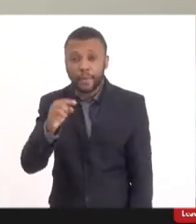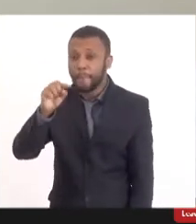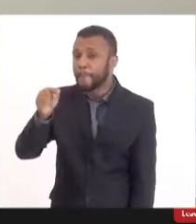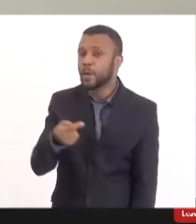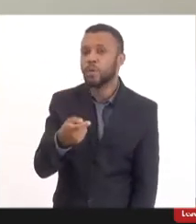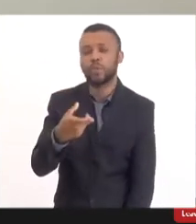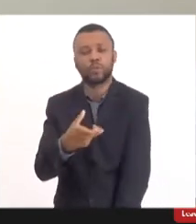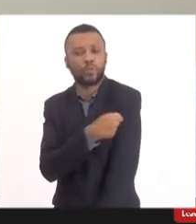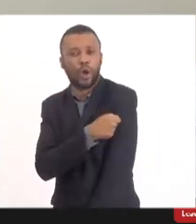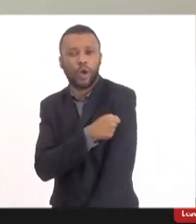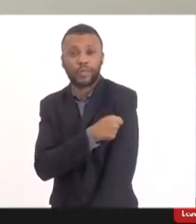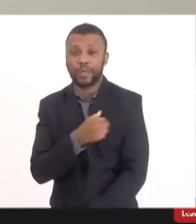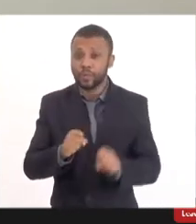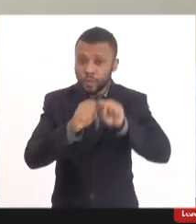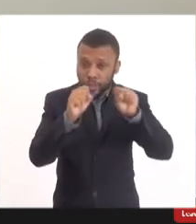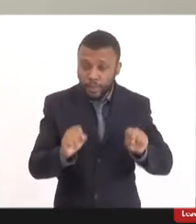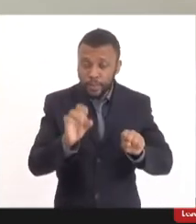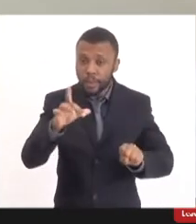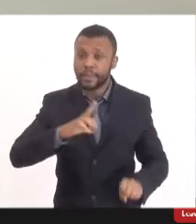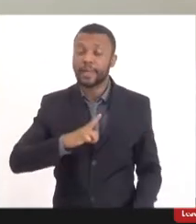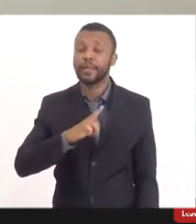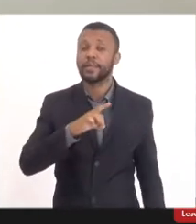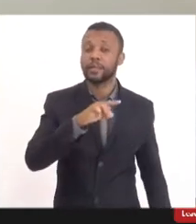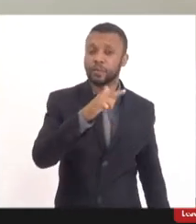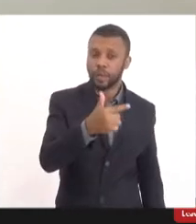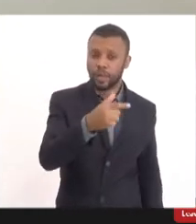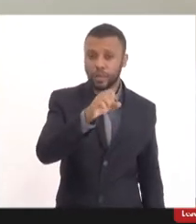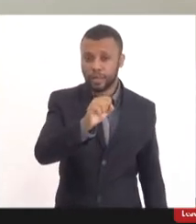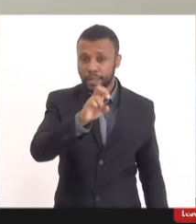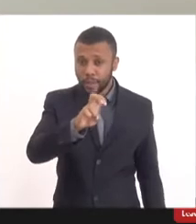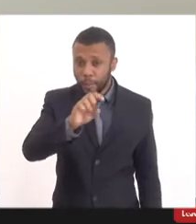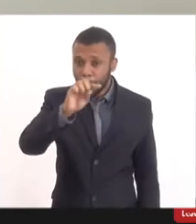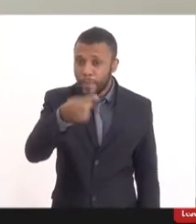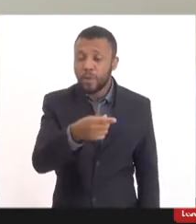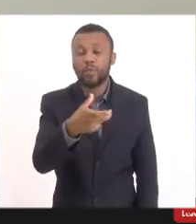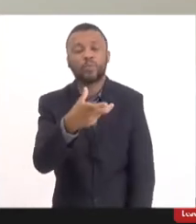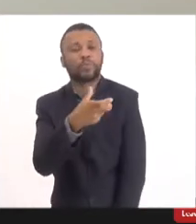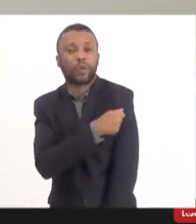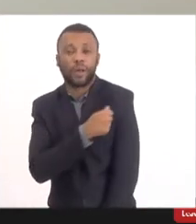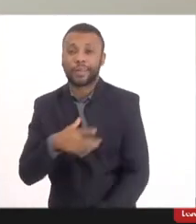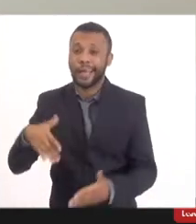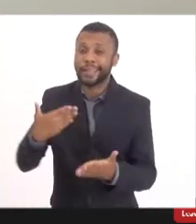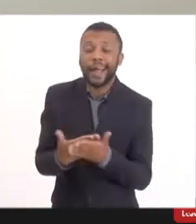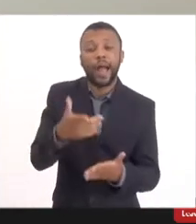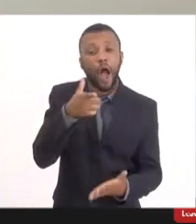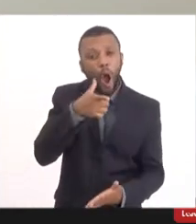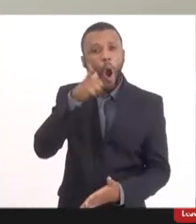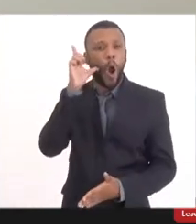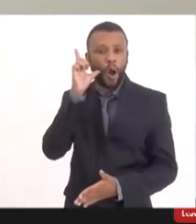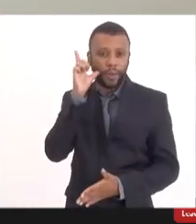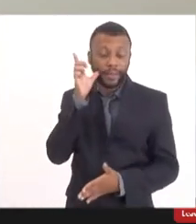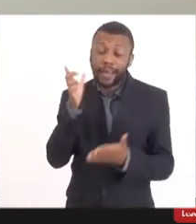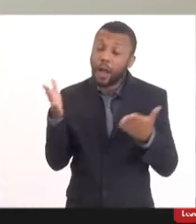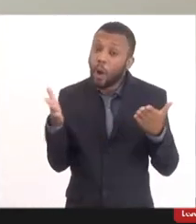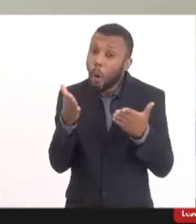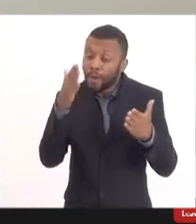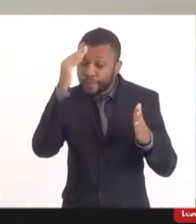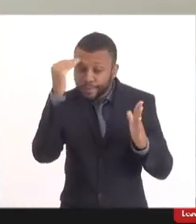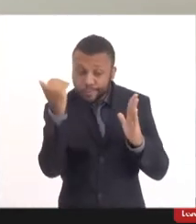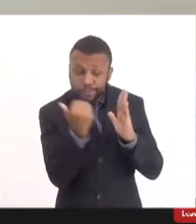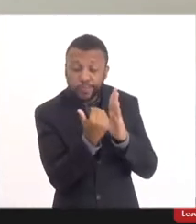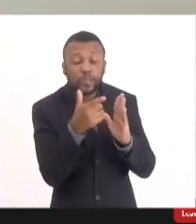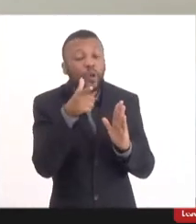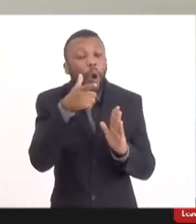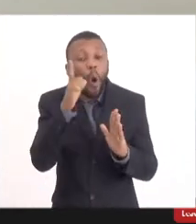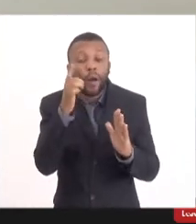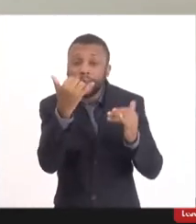sistema 285 mil doses lançadas, o último levantamento até a data de ontem, quer dizer, hoje extraído por base de ontem,